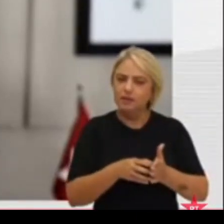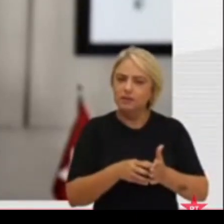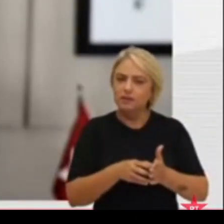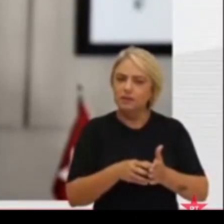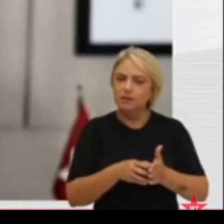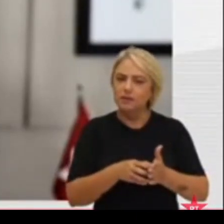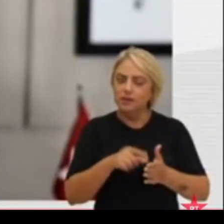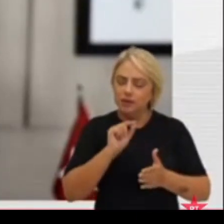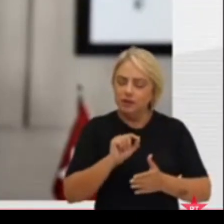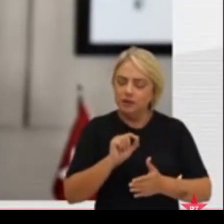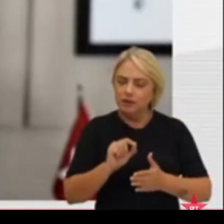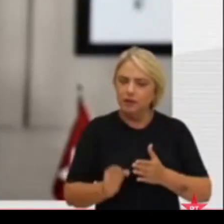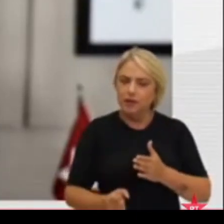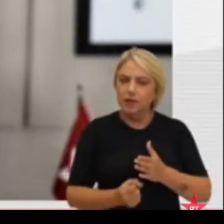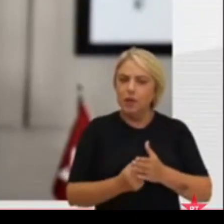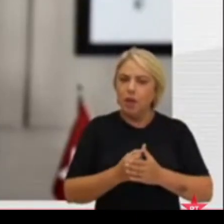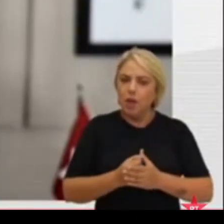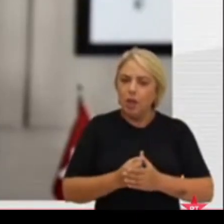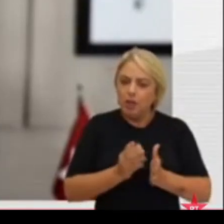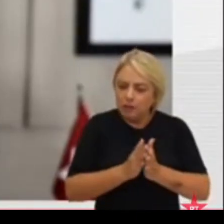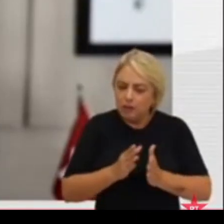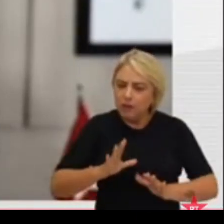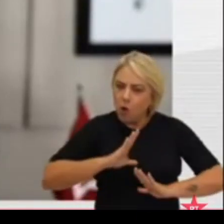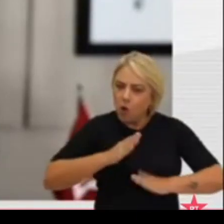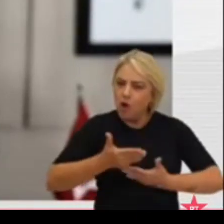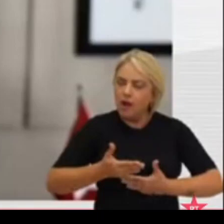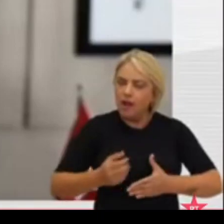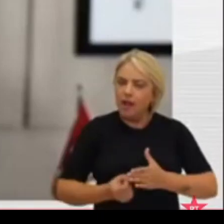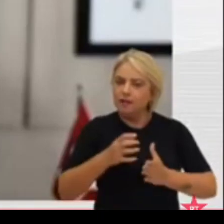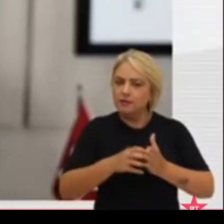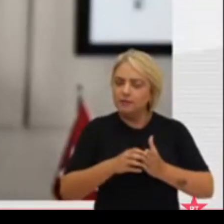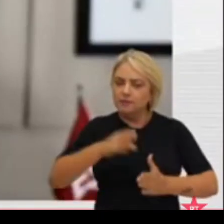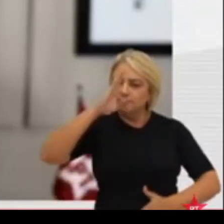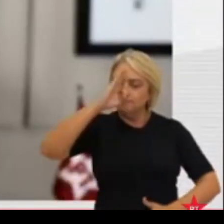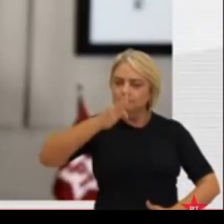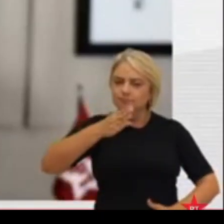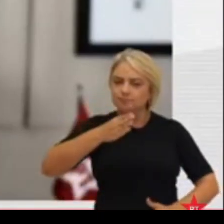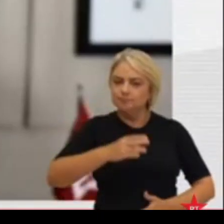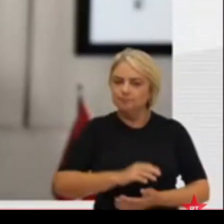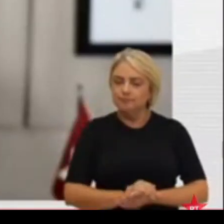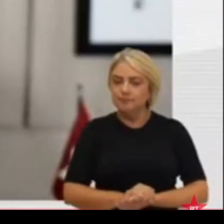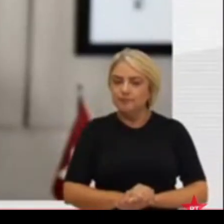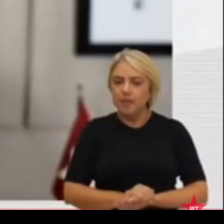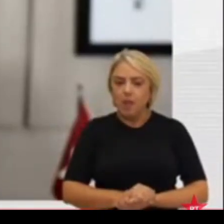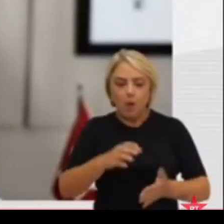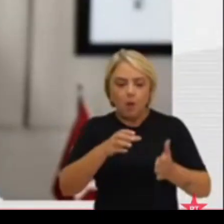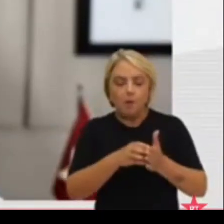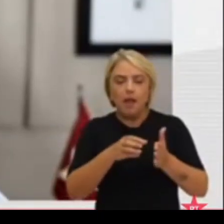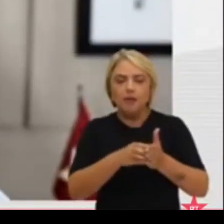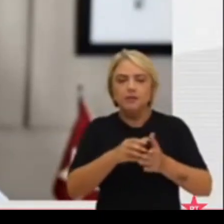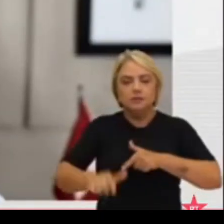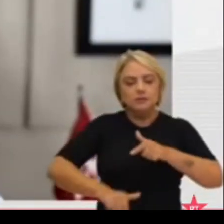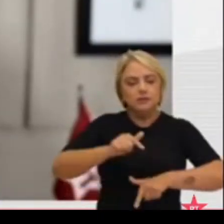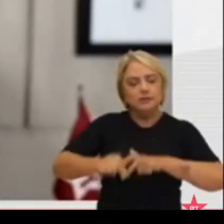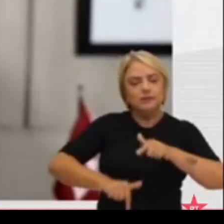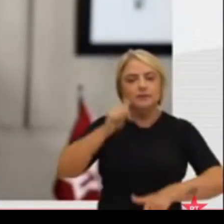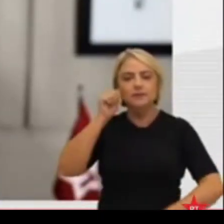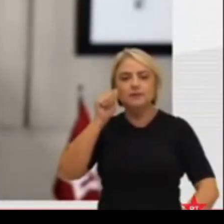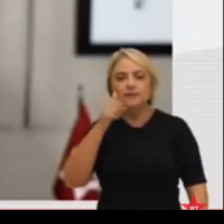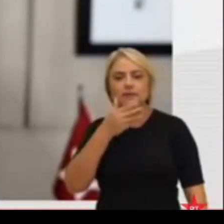fundar em plena ditadura nos anos 80. O partido dos trabalhadores e das